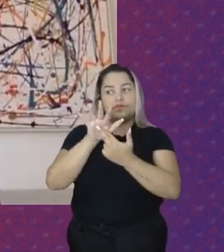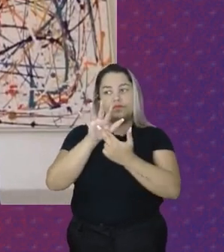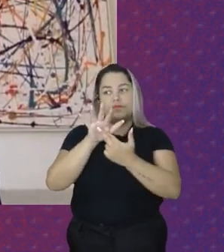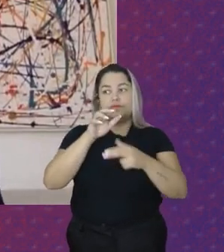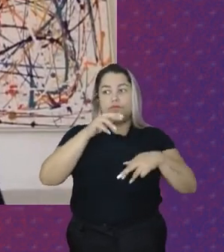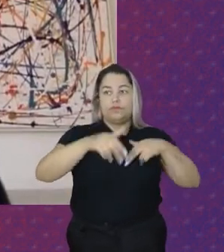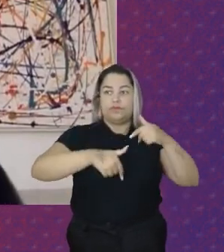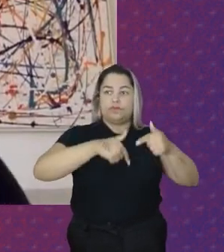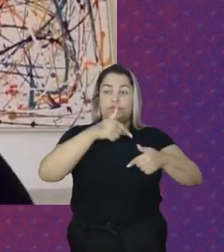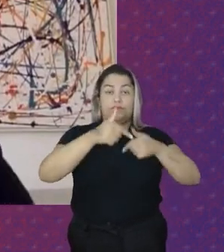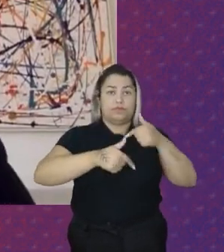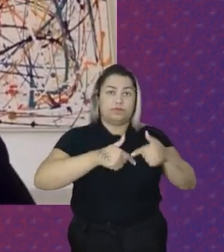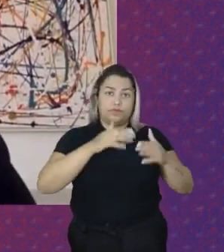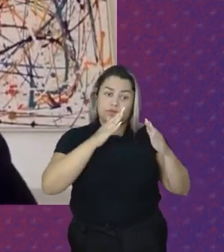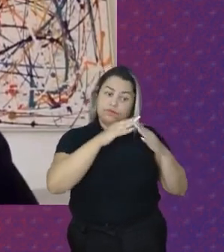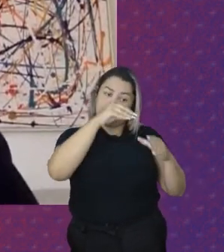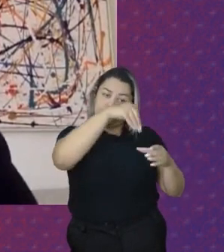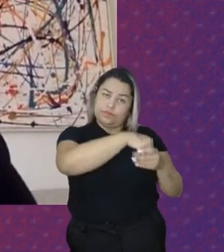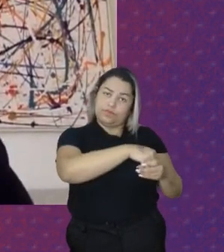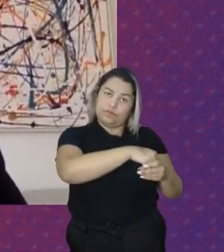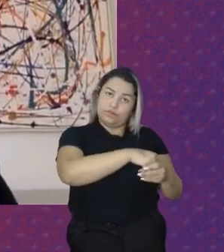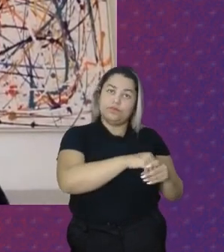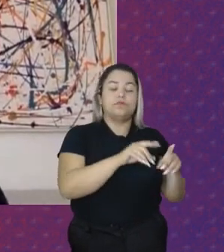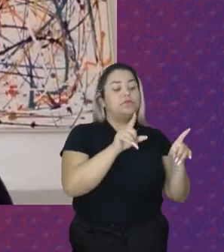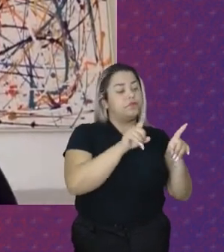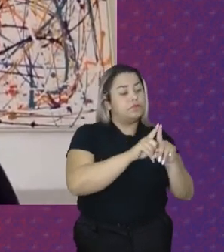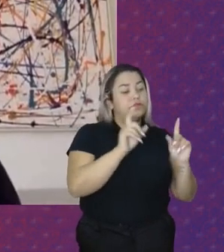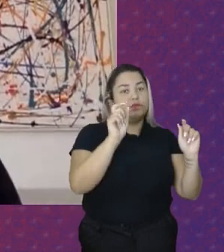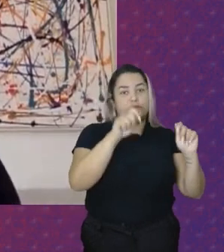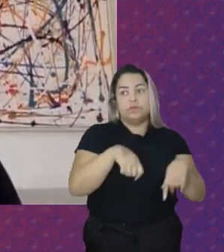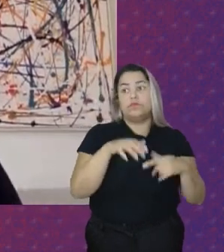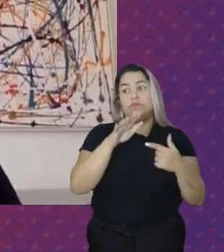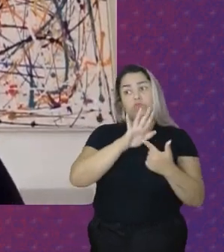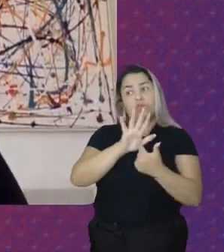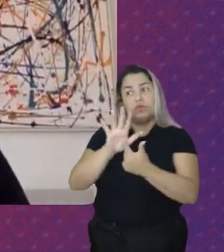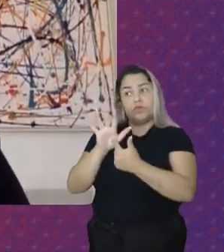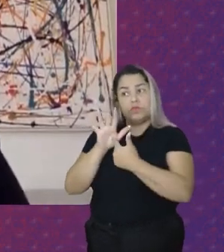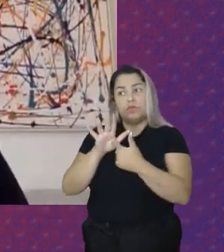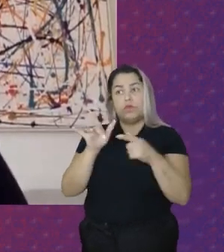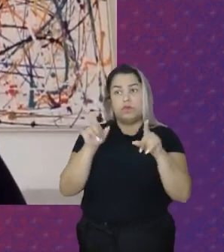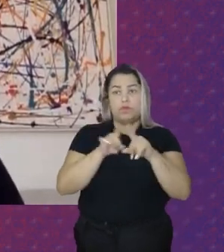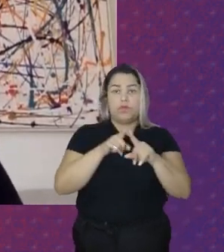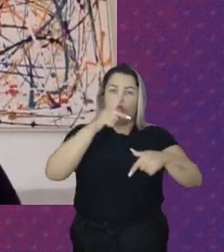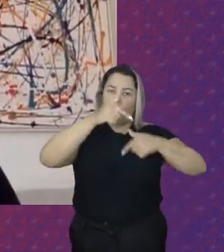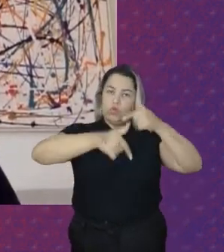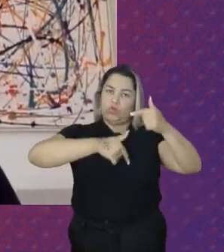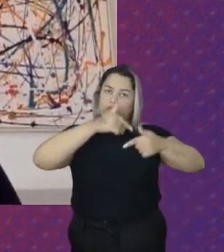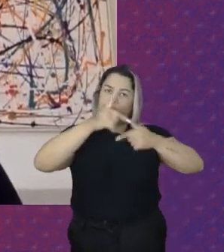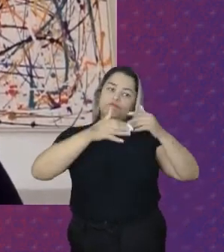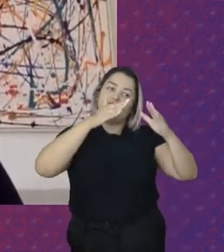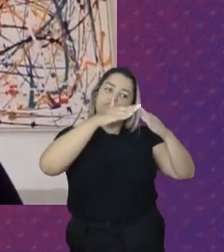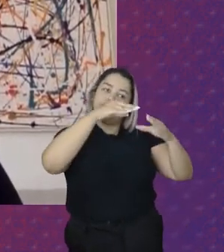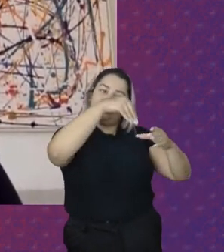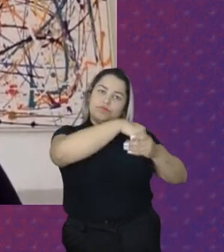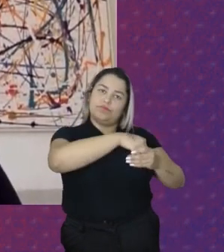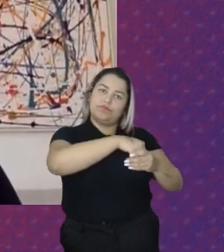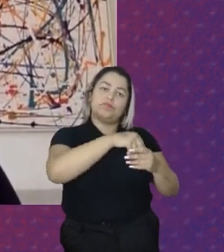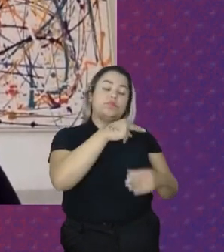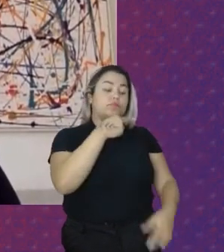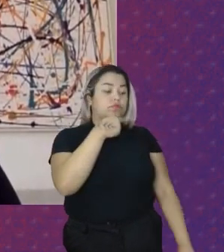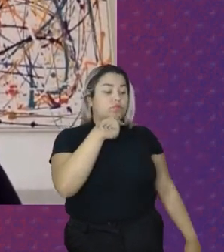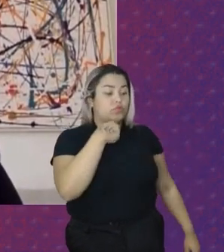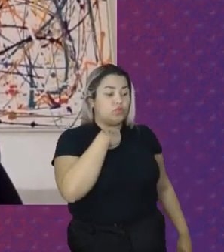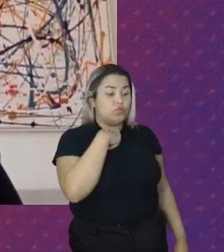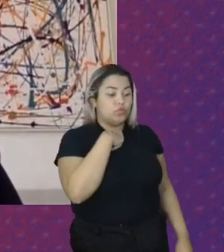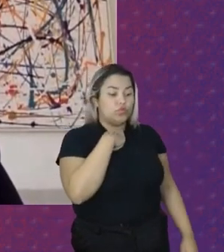Doméstico Além disso É preciso A gente Destacar Também Que o trabalho Doméstico É uma das ocupações